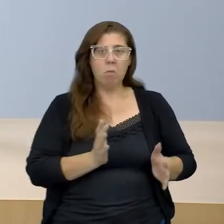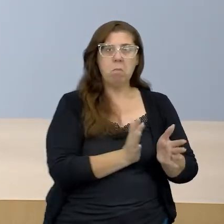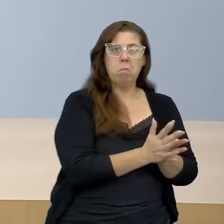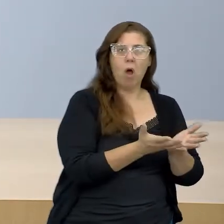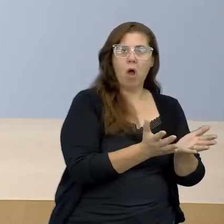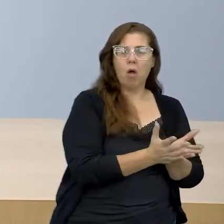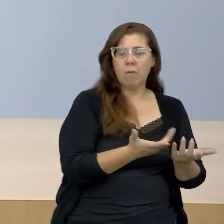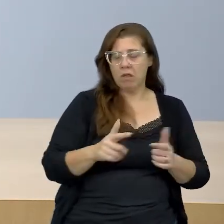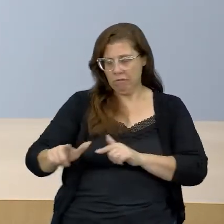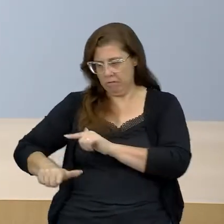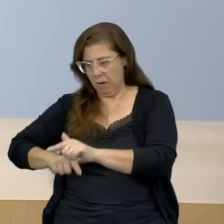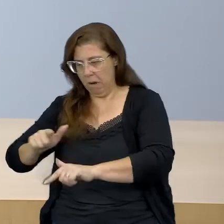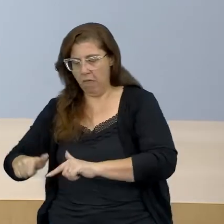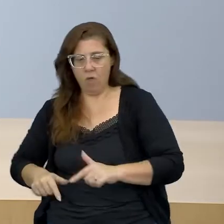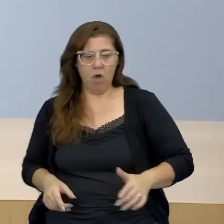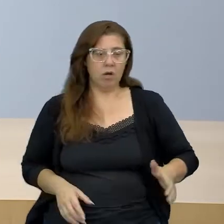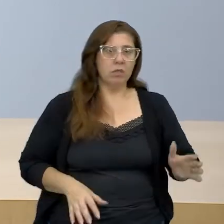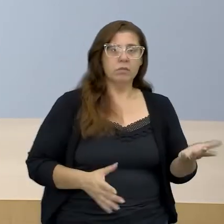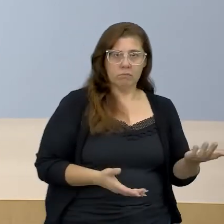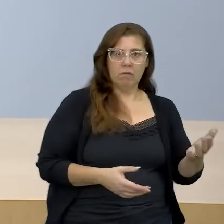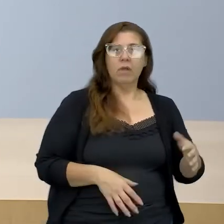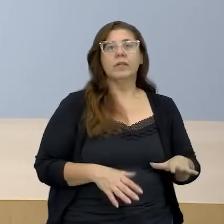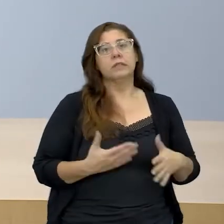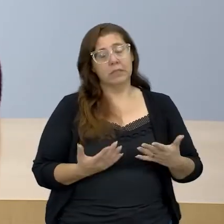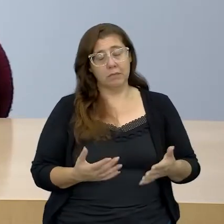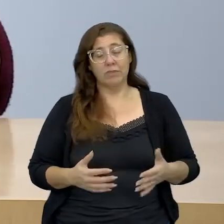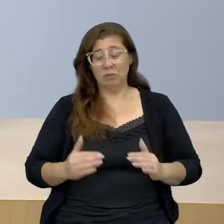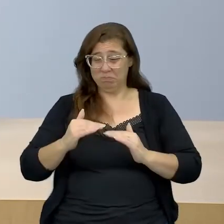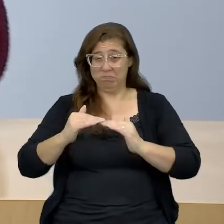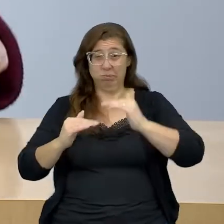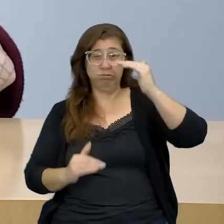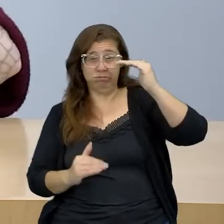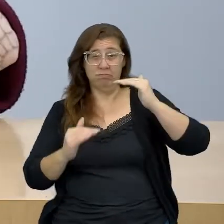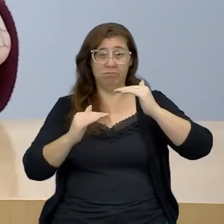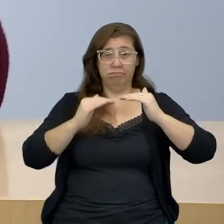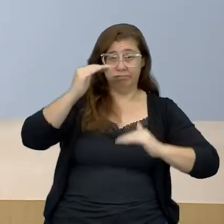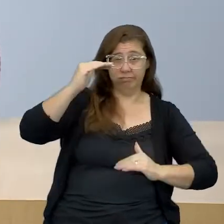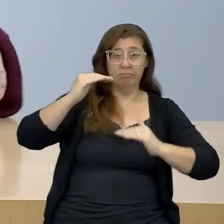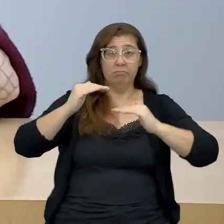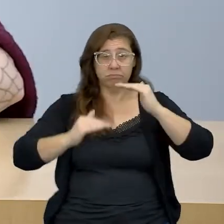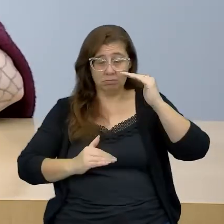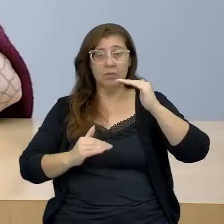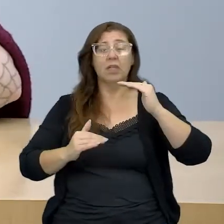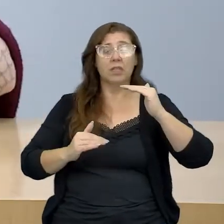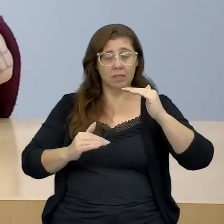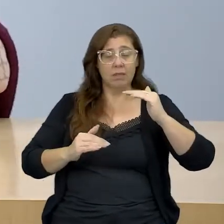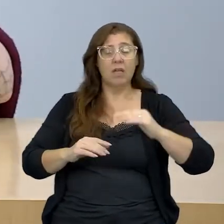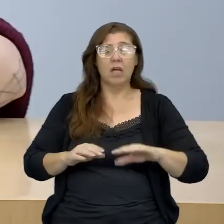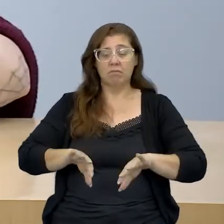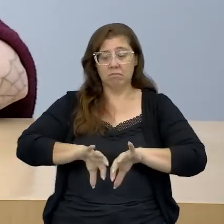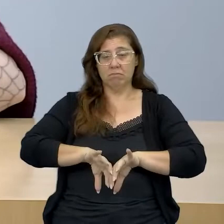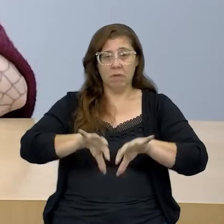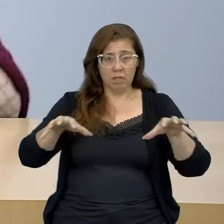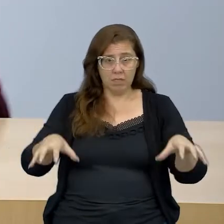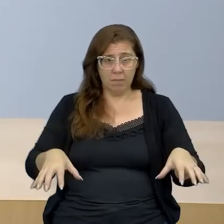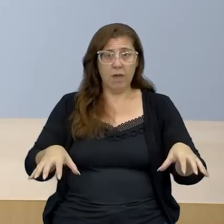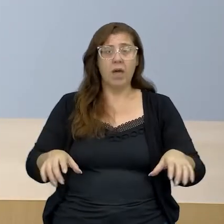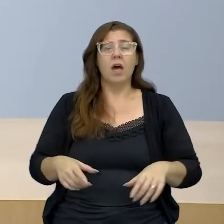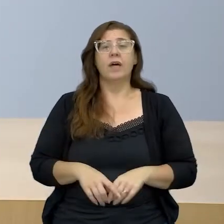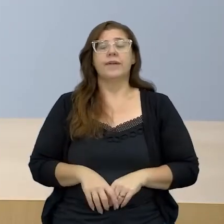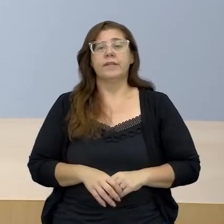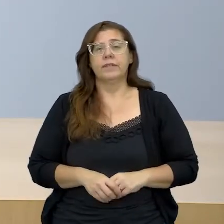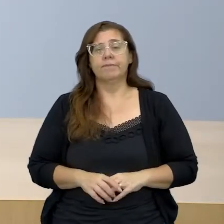trabalhadores e burgueses, né, com classes sociais muito cindidas, muito separadas, né,